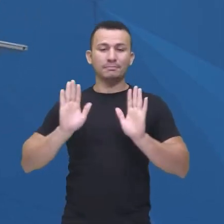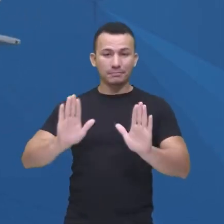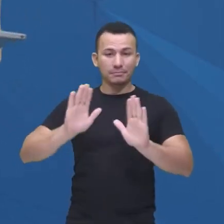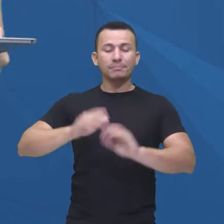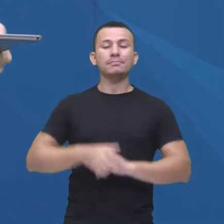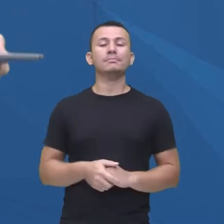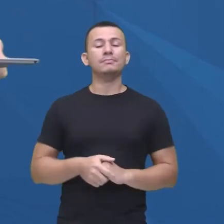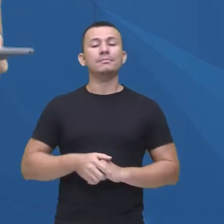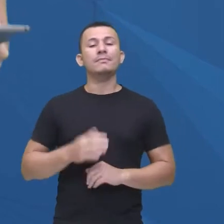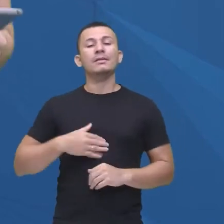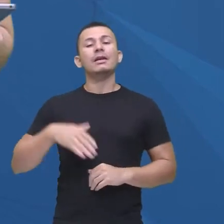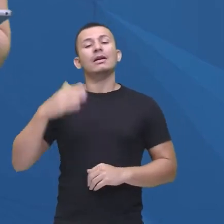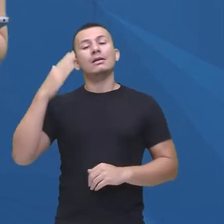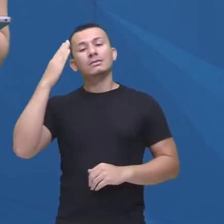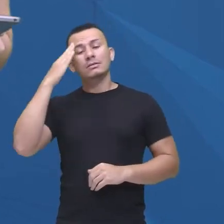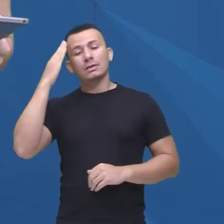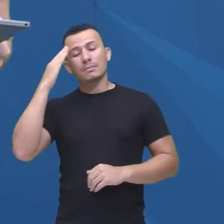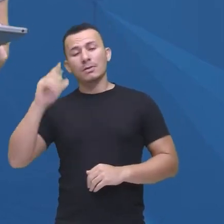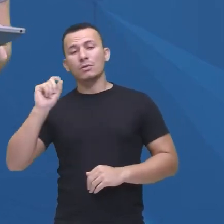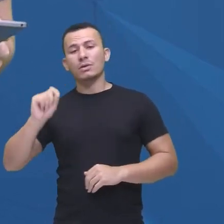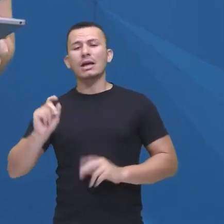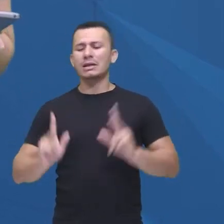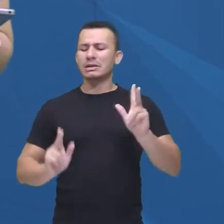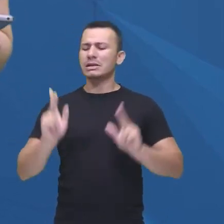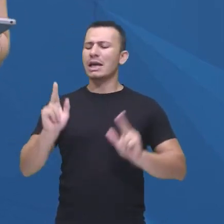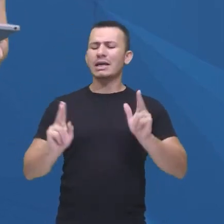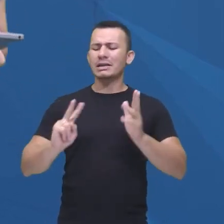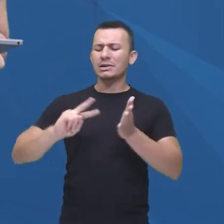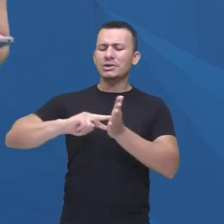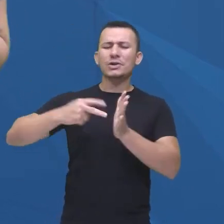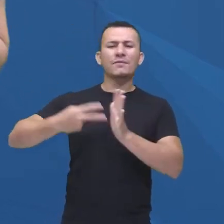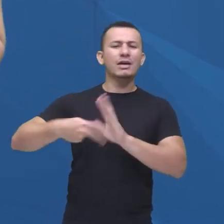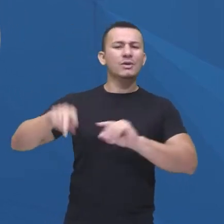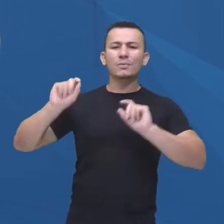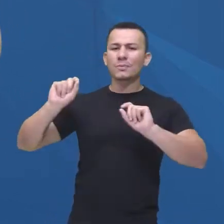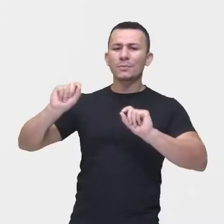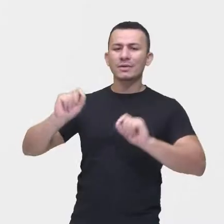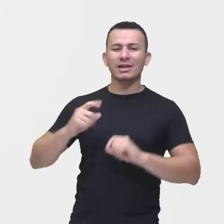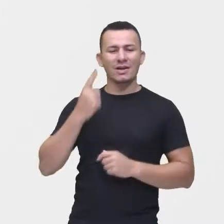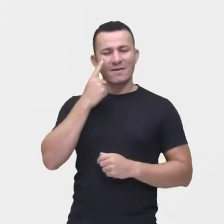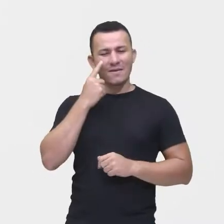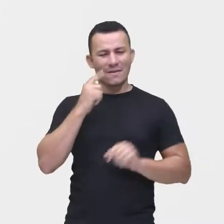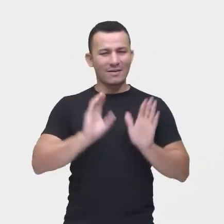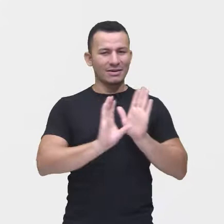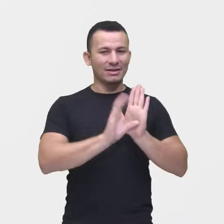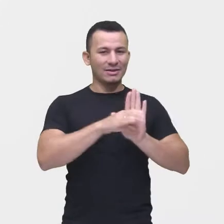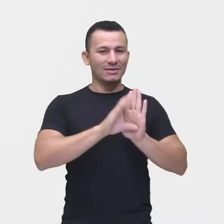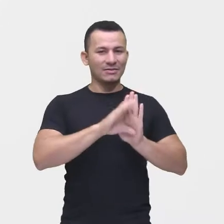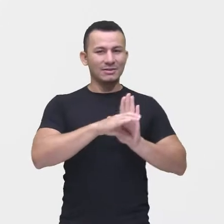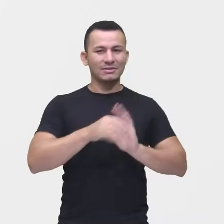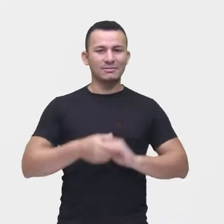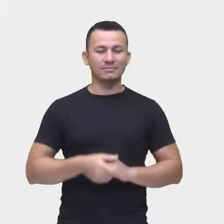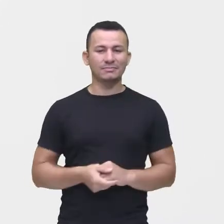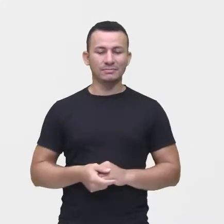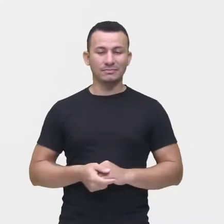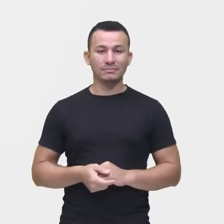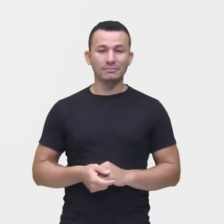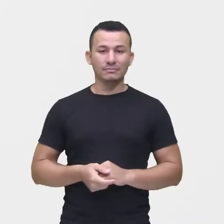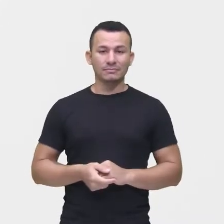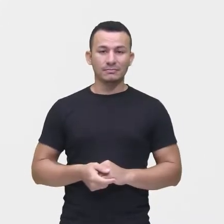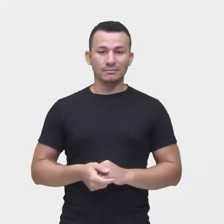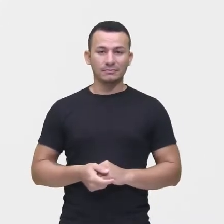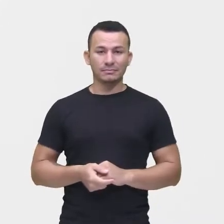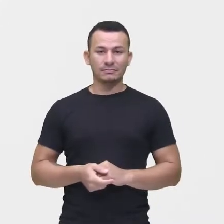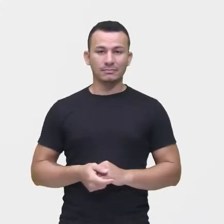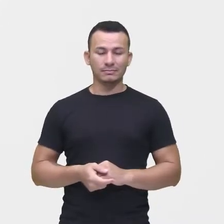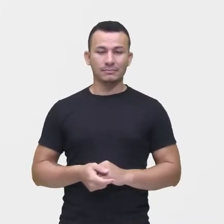fato, professora Sabrina, é uma série? Bora dar uma olhadinha aí no conceito. A série, gente,